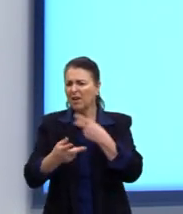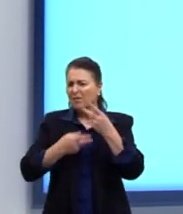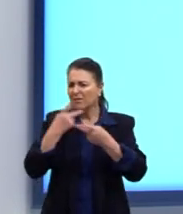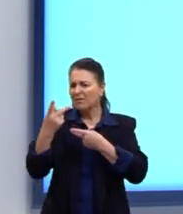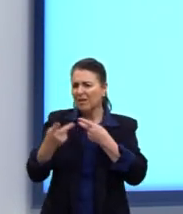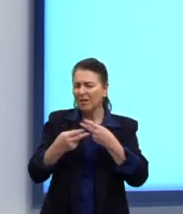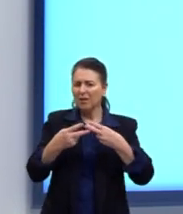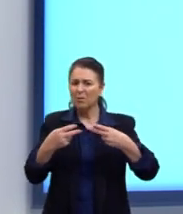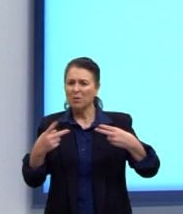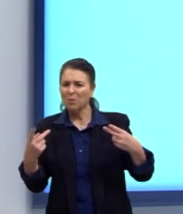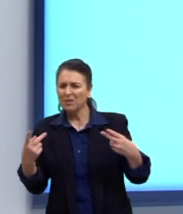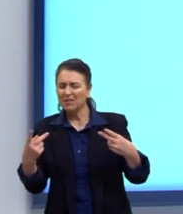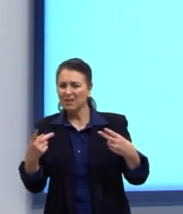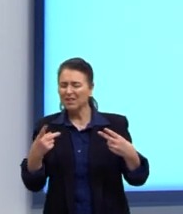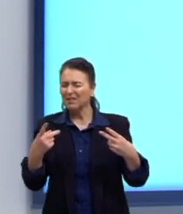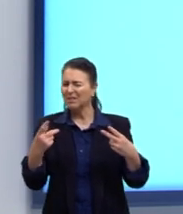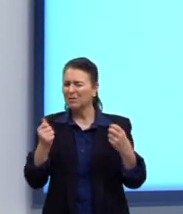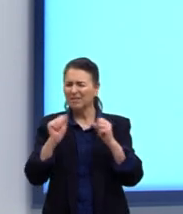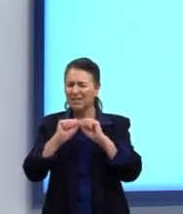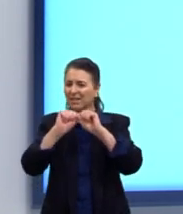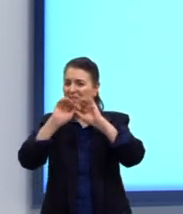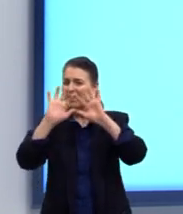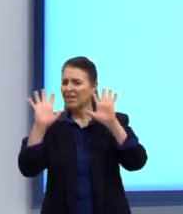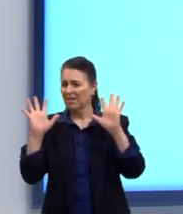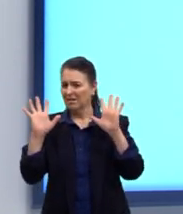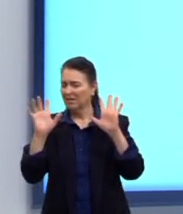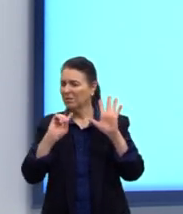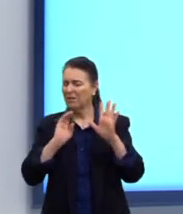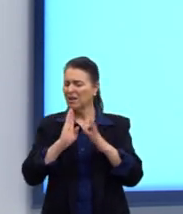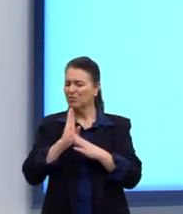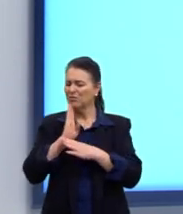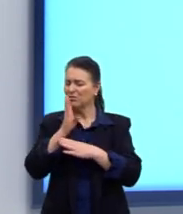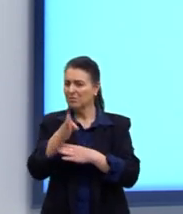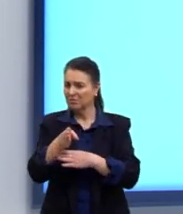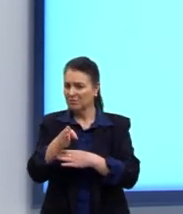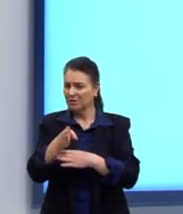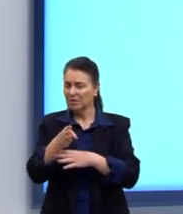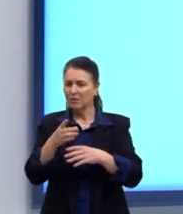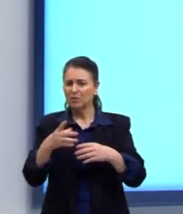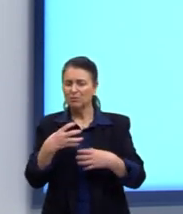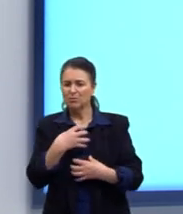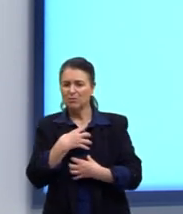dizer sem ser tão direto, de uma maneira mais...